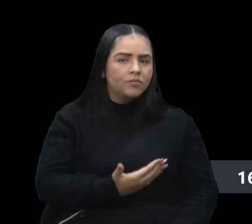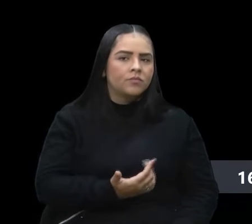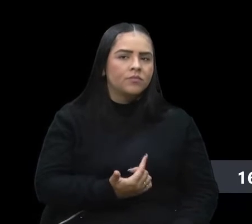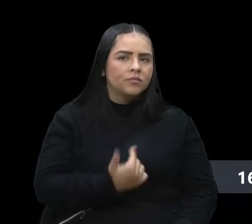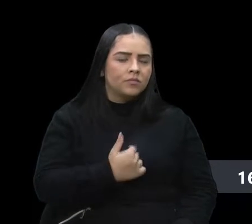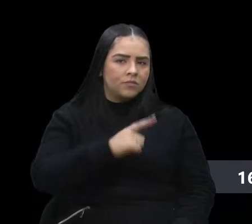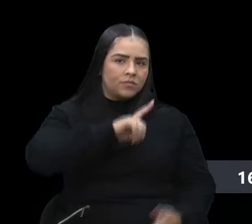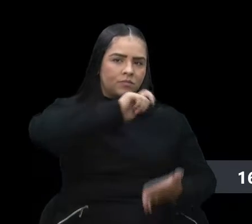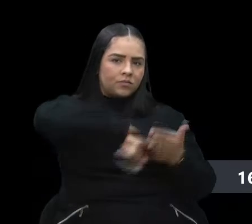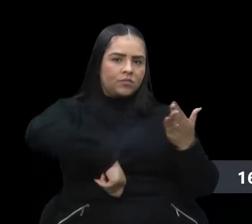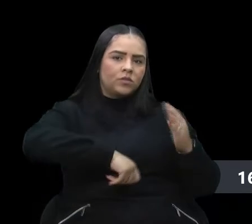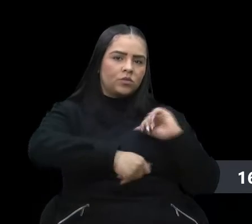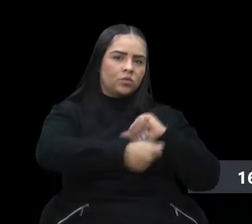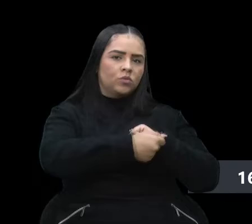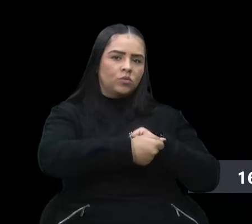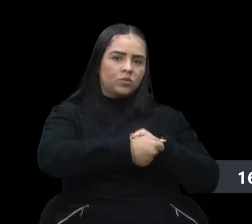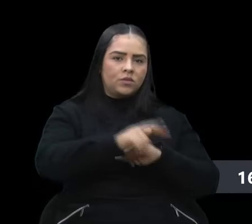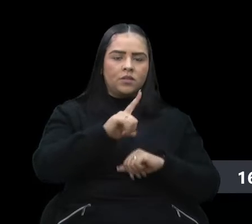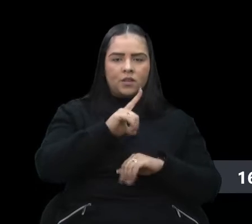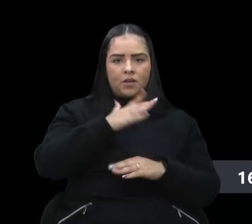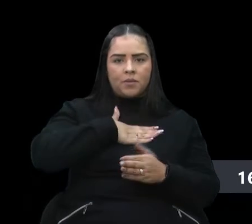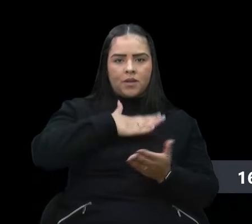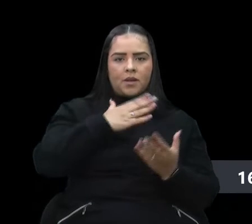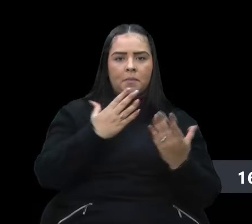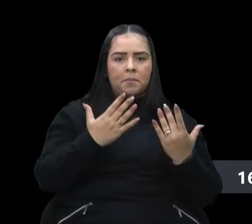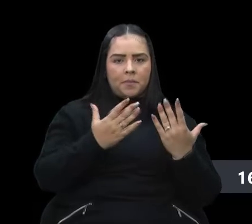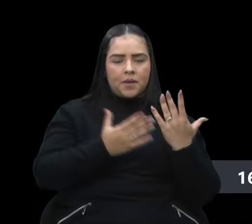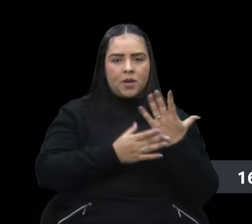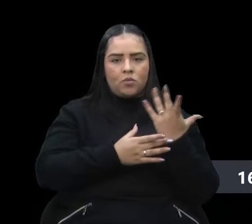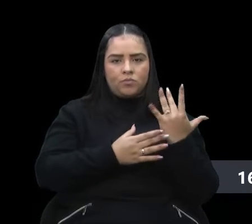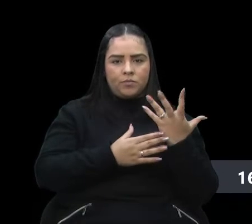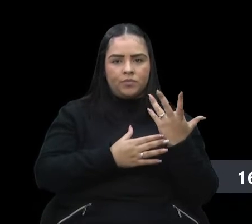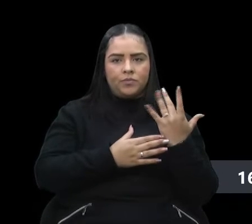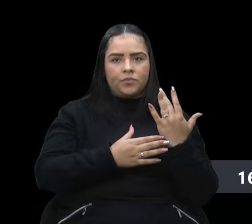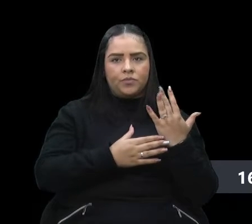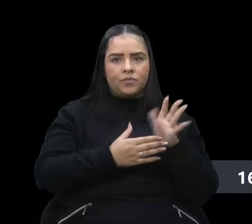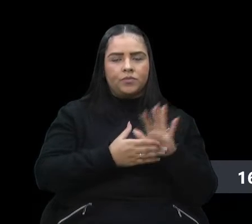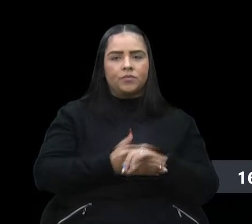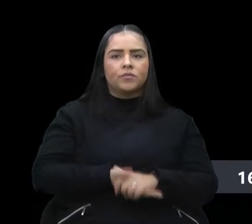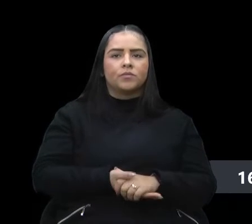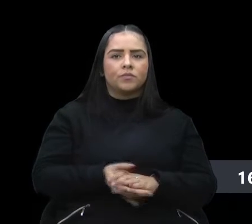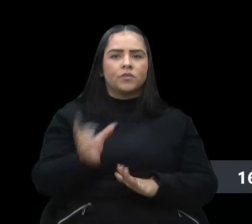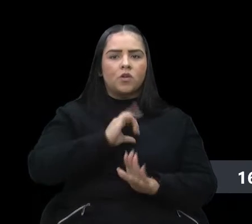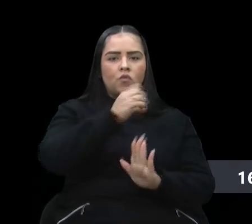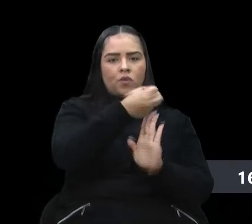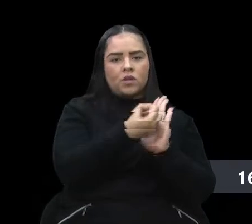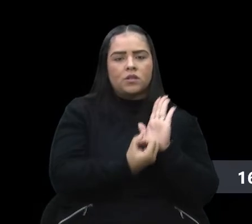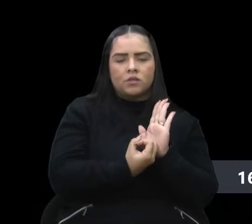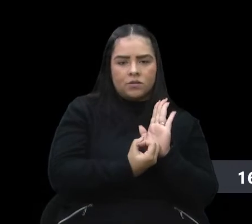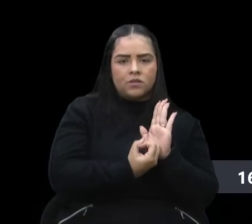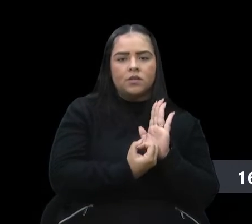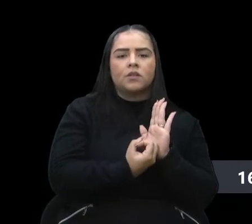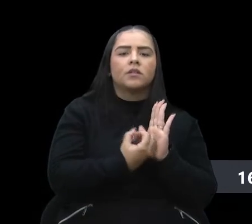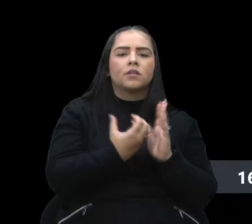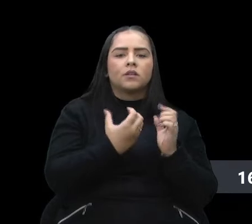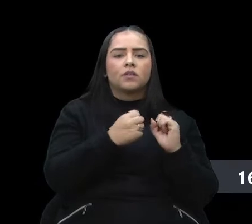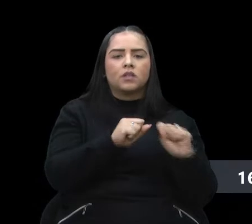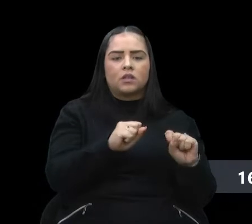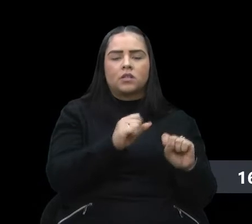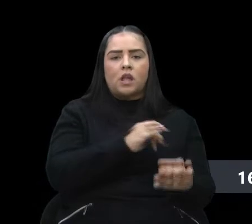com o abaixo-assinado, que, inclusive, está aqui em minhas mãos, agora, por gentileza, a TV Câmara. Aqui está o ofício que veio da Secretaria da Saúde.